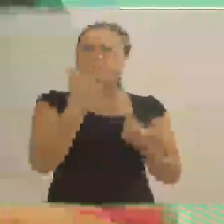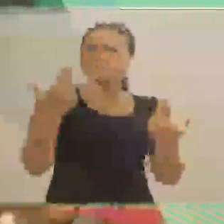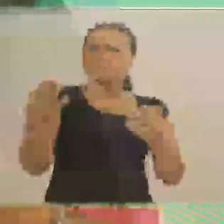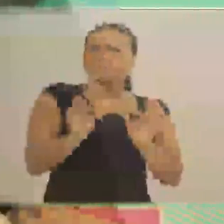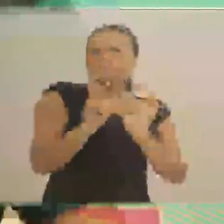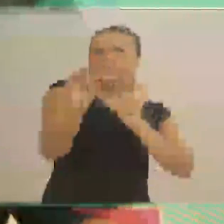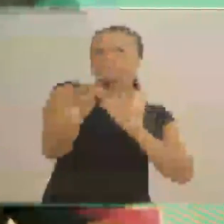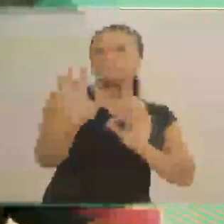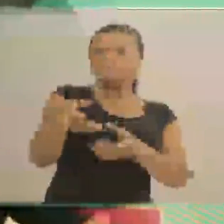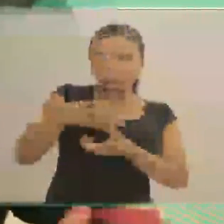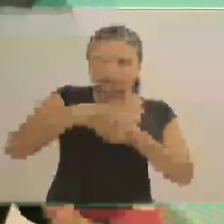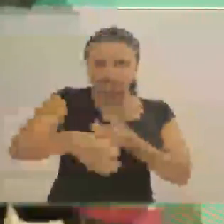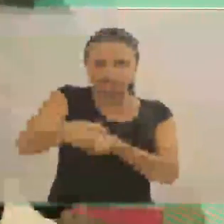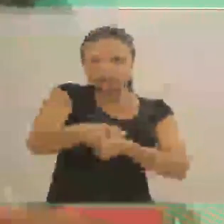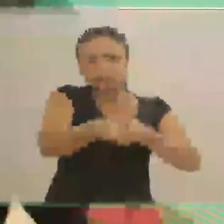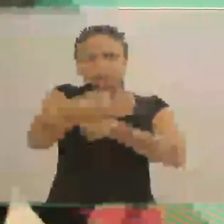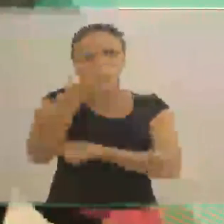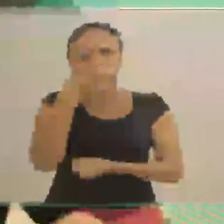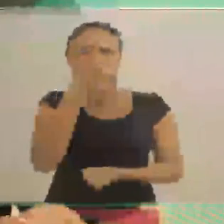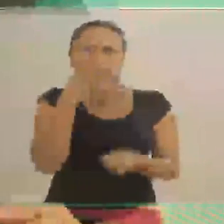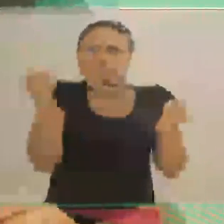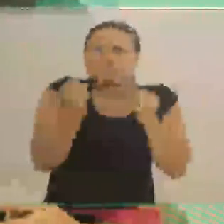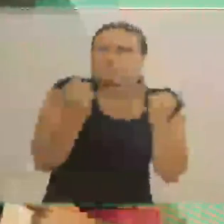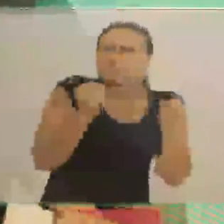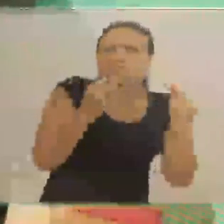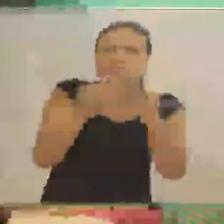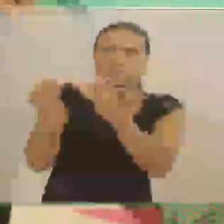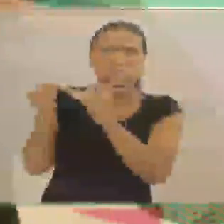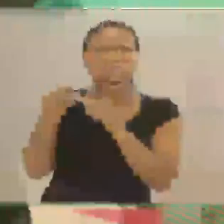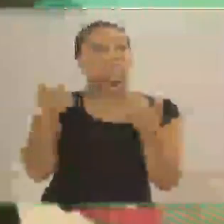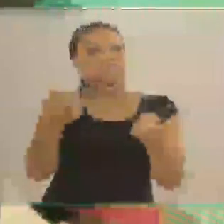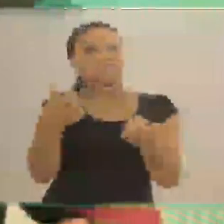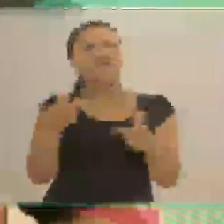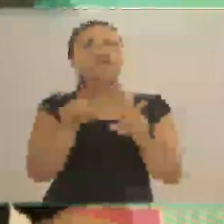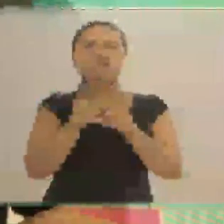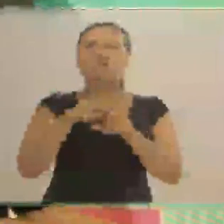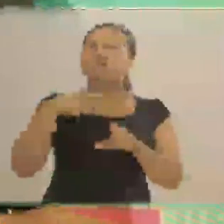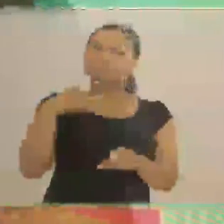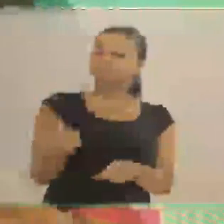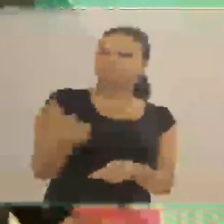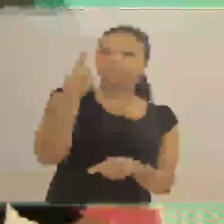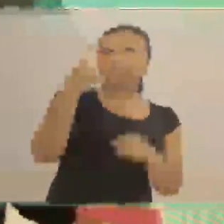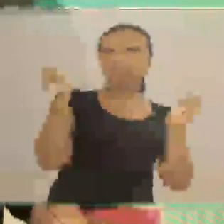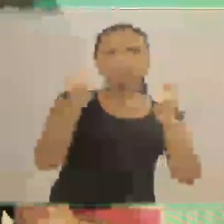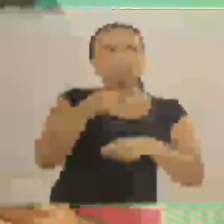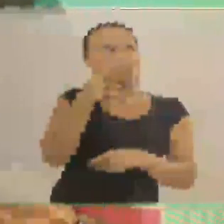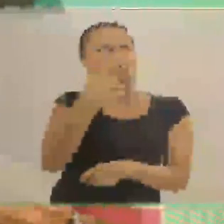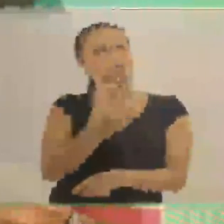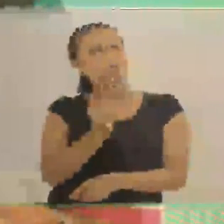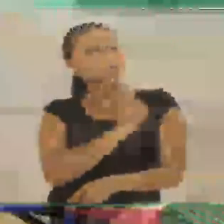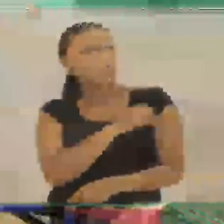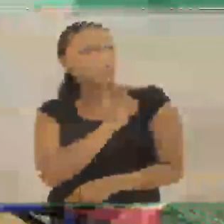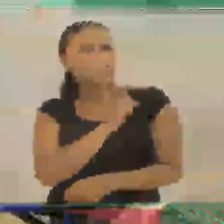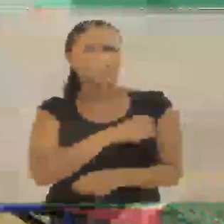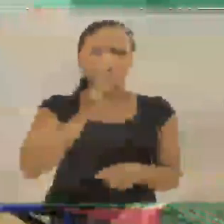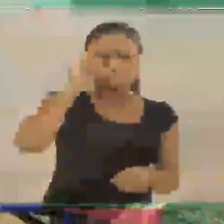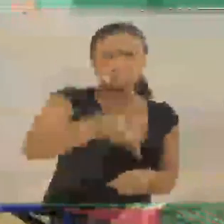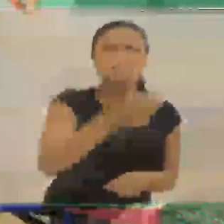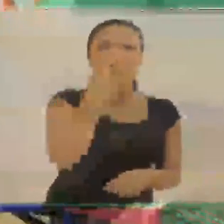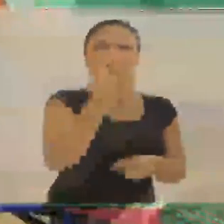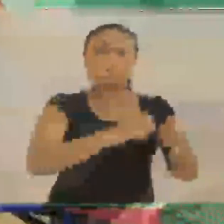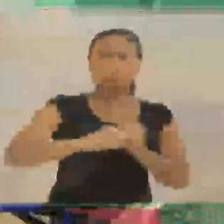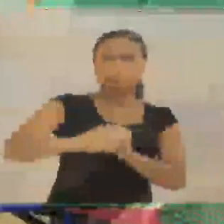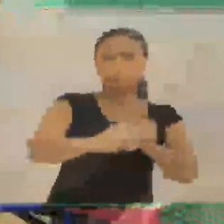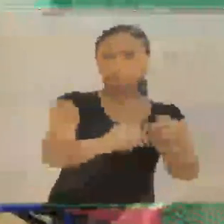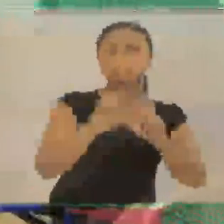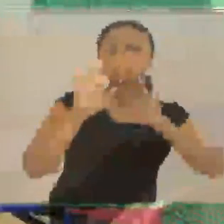coisa muito distante da coisa. Trenó é aquela coisa, né? Polo Norte, esquimó, né? E foi muito legal, né? E uma coisa que me chamou atenção, eu